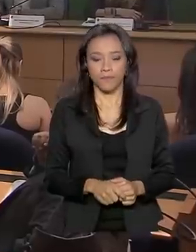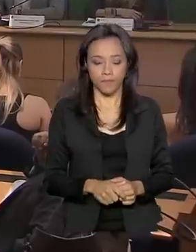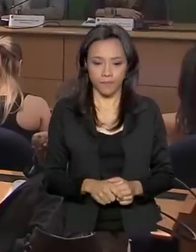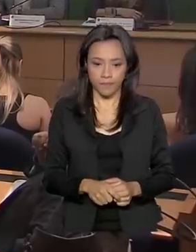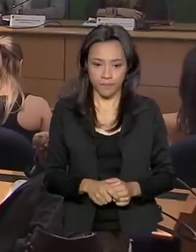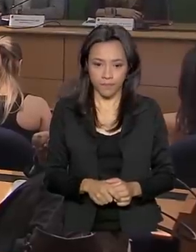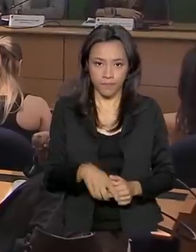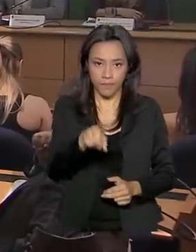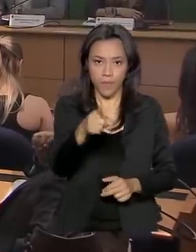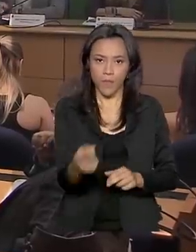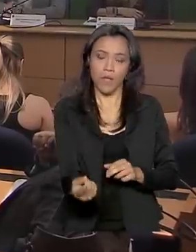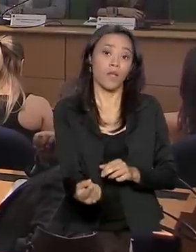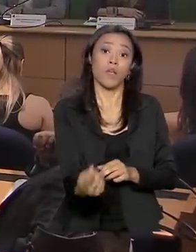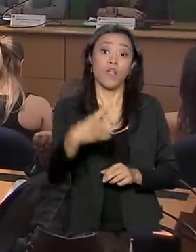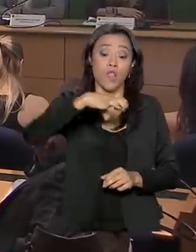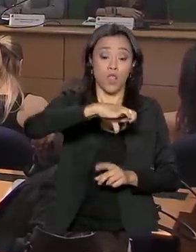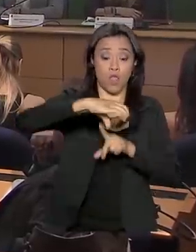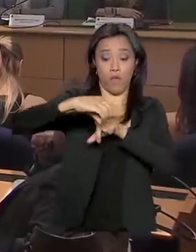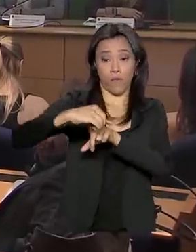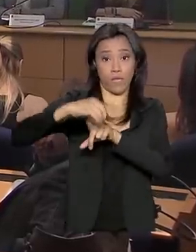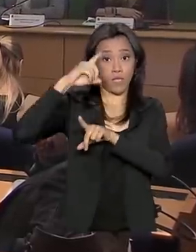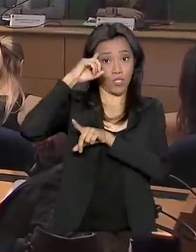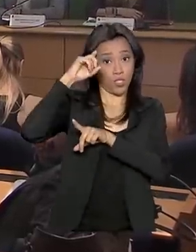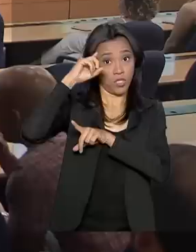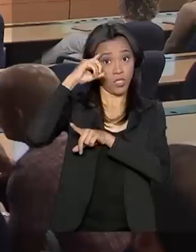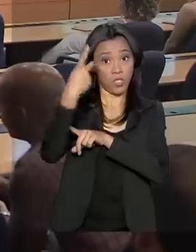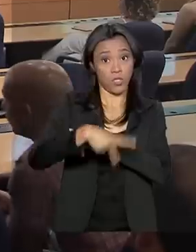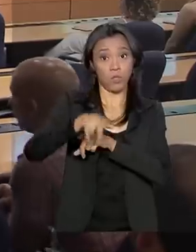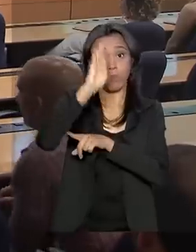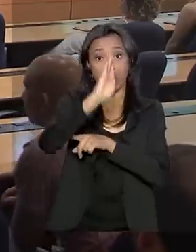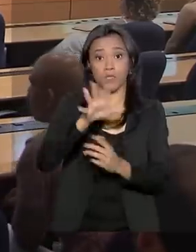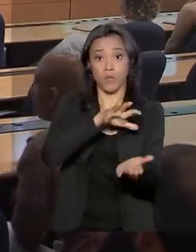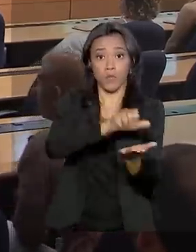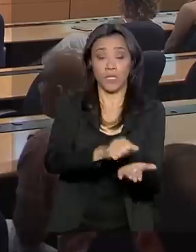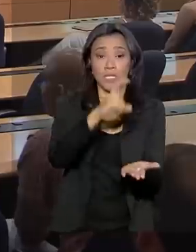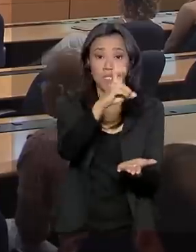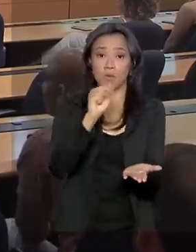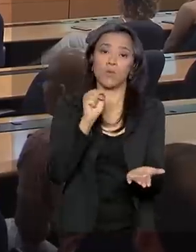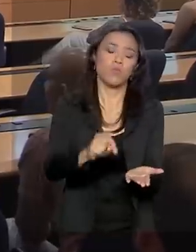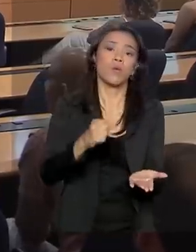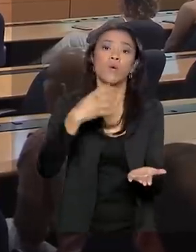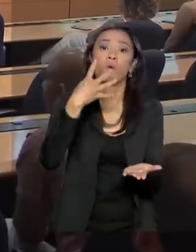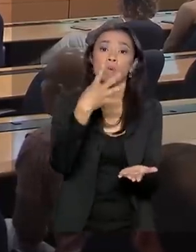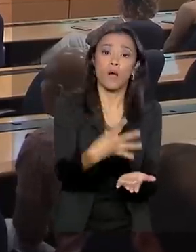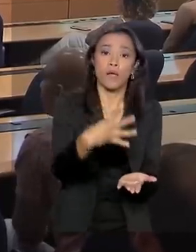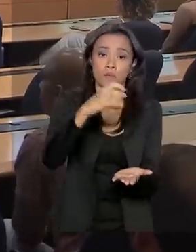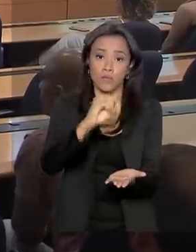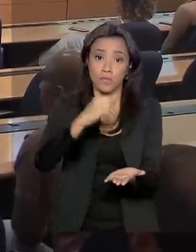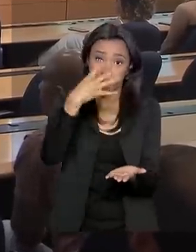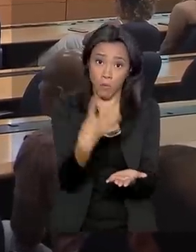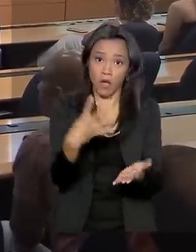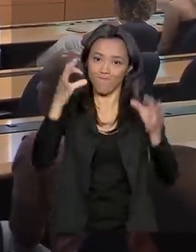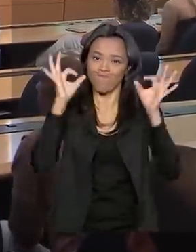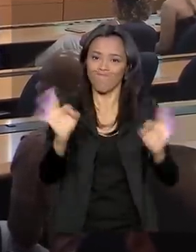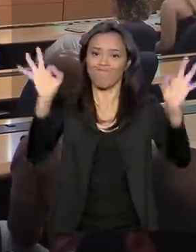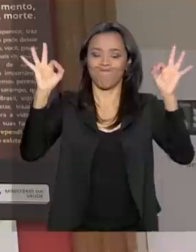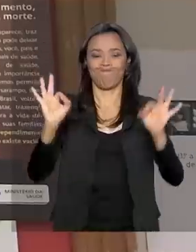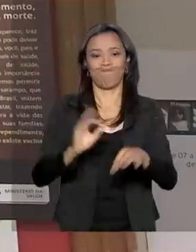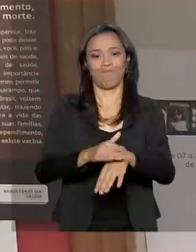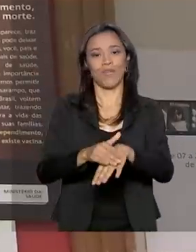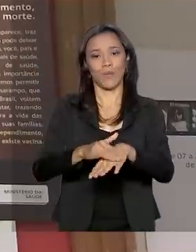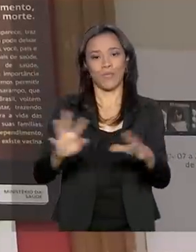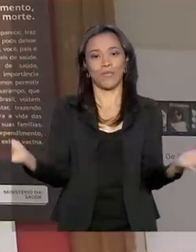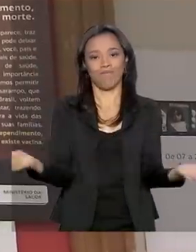Nos últimos 90 dias, o Brasil registrou 5.404 casos confirmados de sarampo.